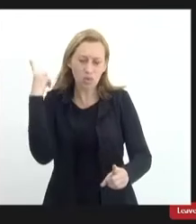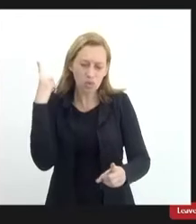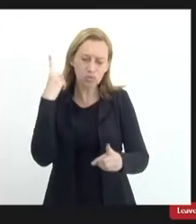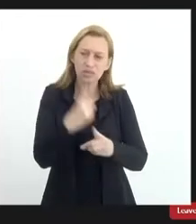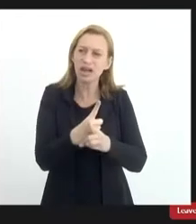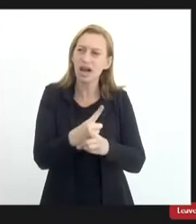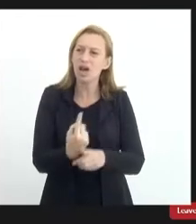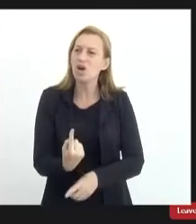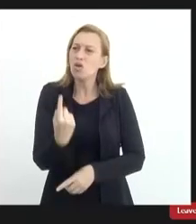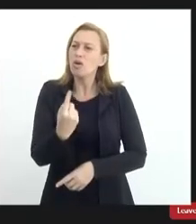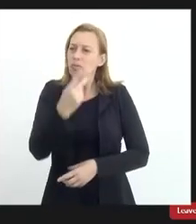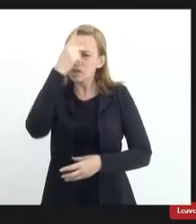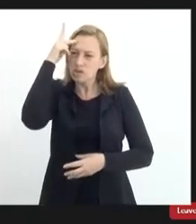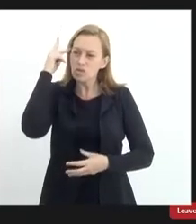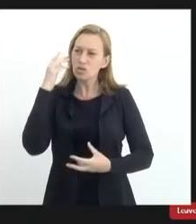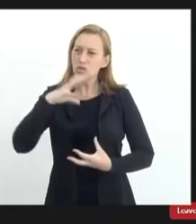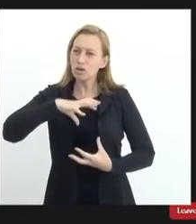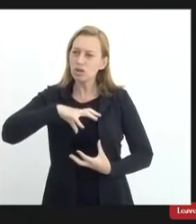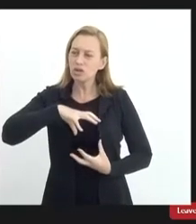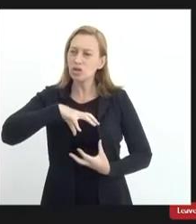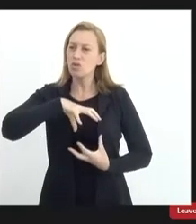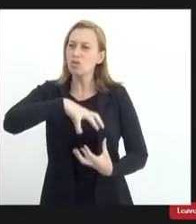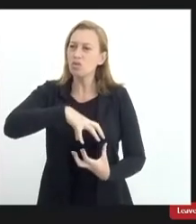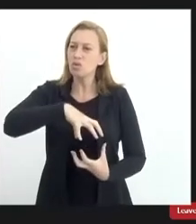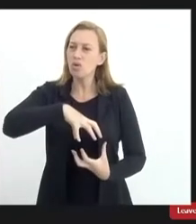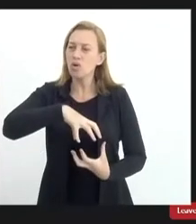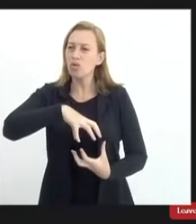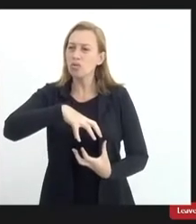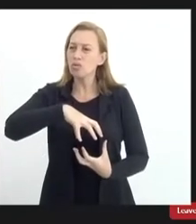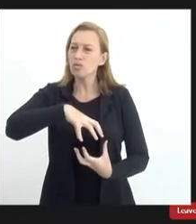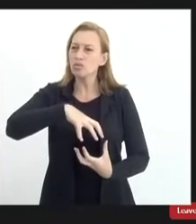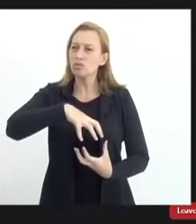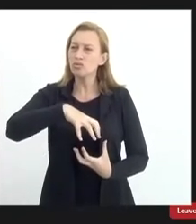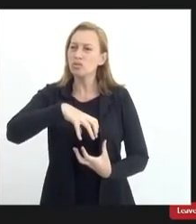compatível. A doença falciforme para